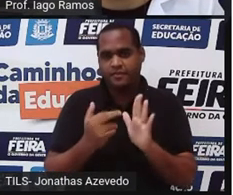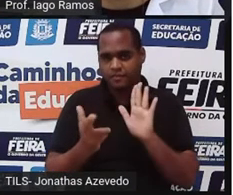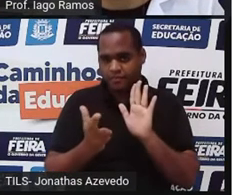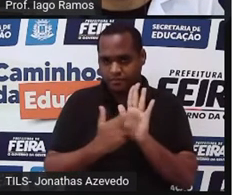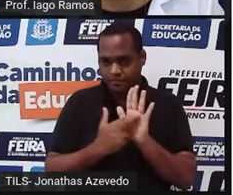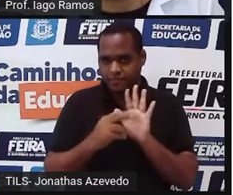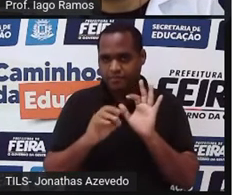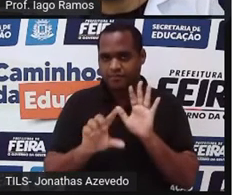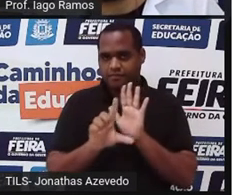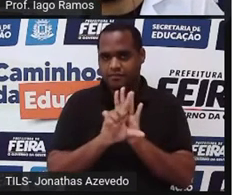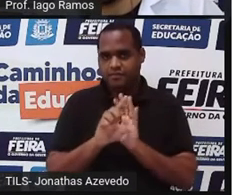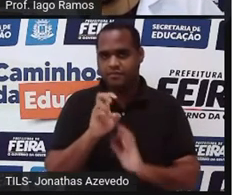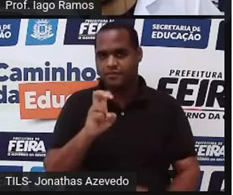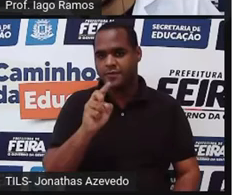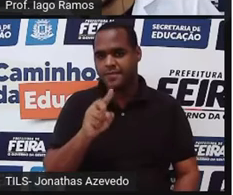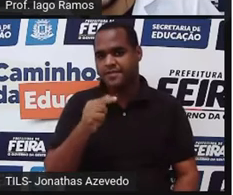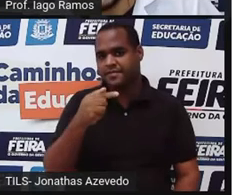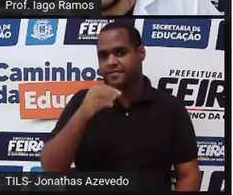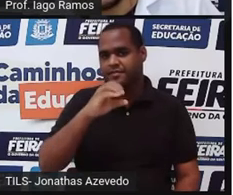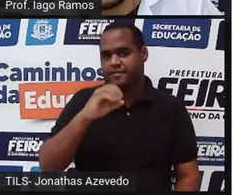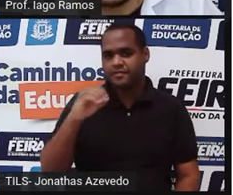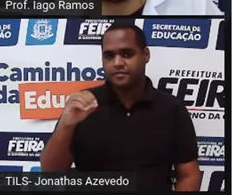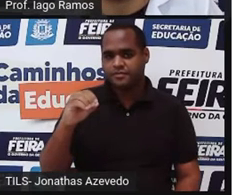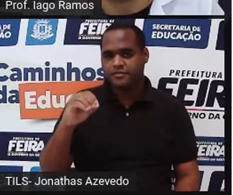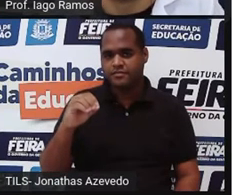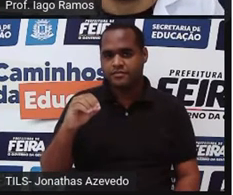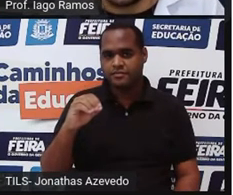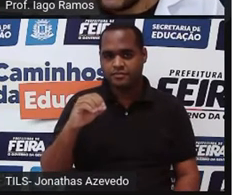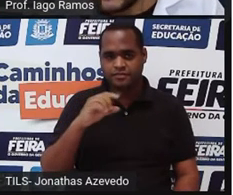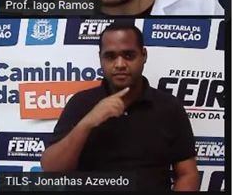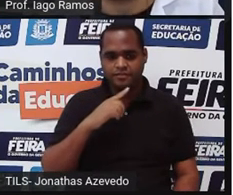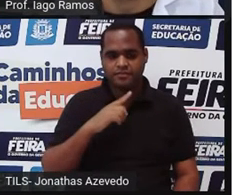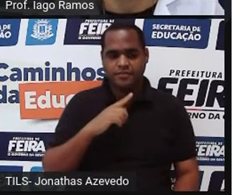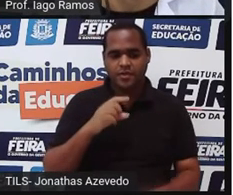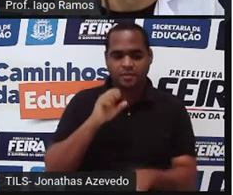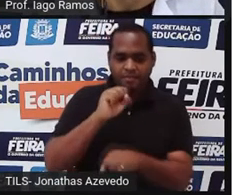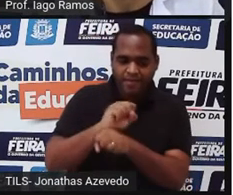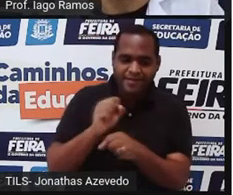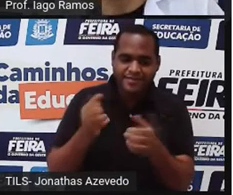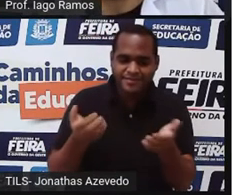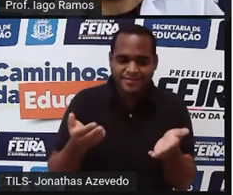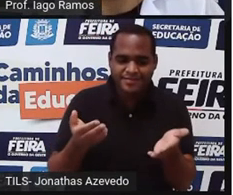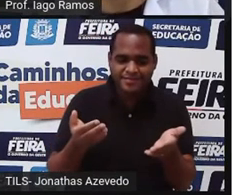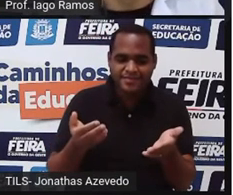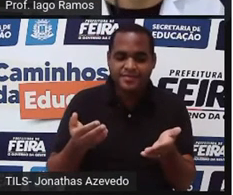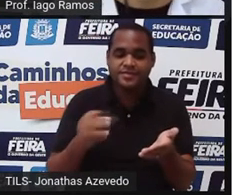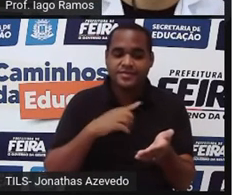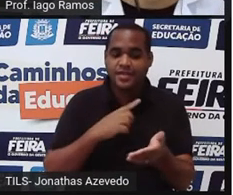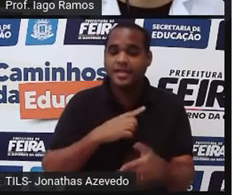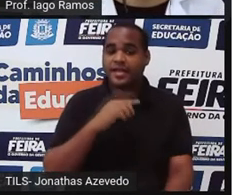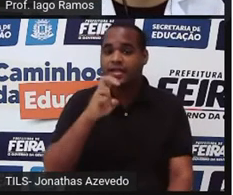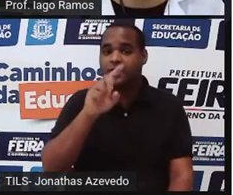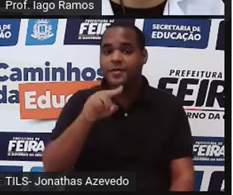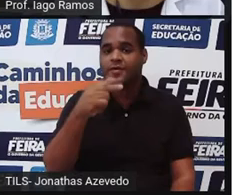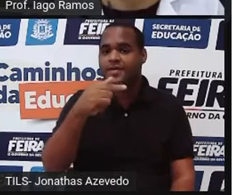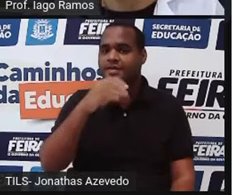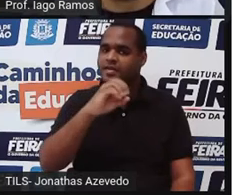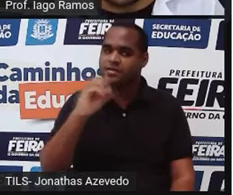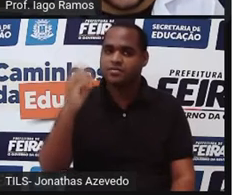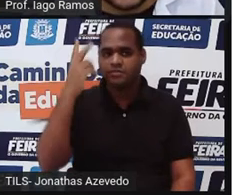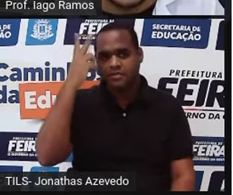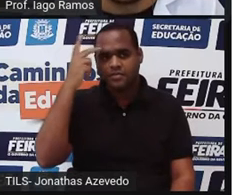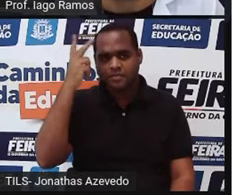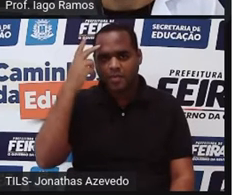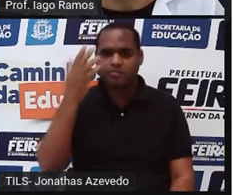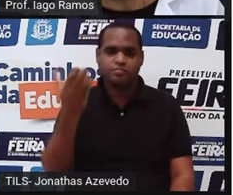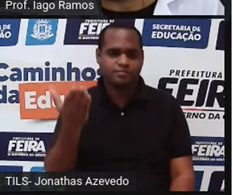na lei, número 5.700. E aqui eu já faço uma pausa. 5.700 é um número natural.